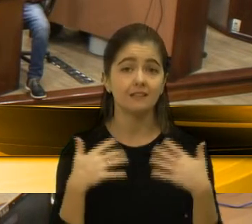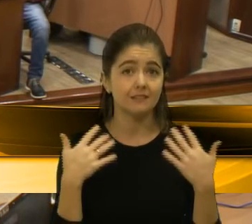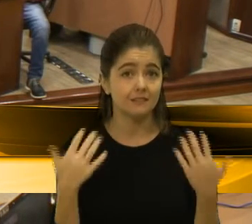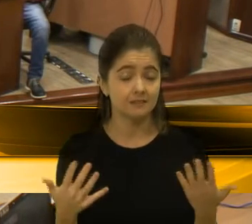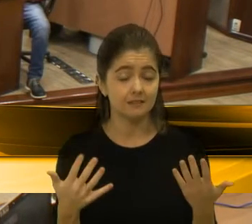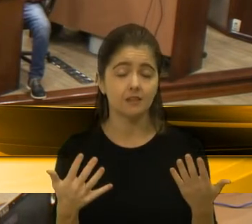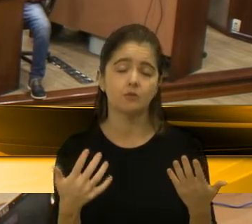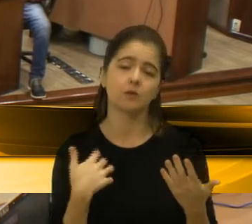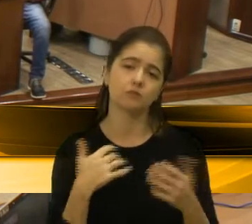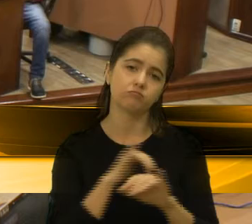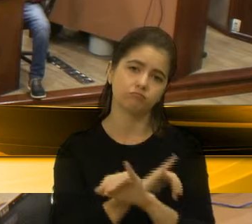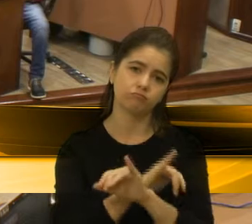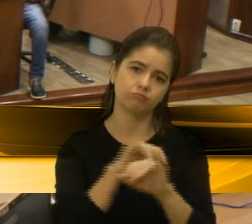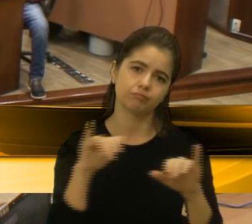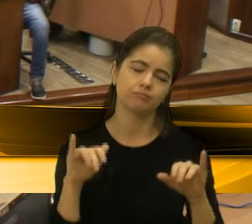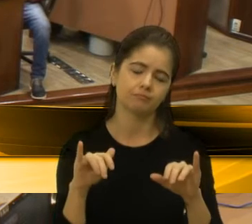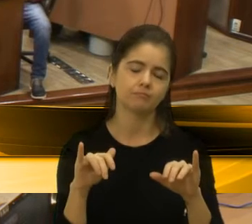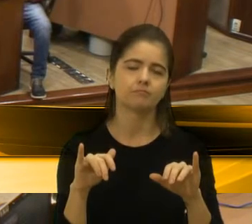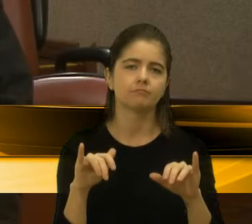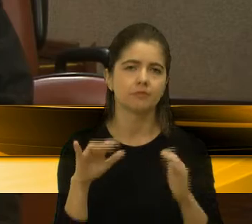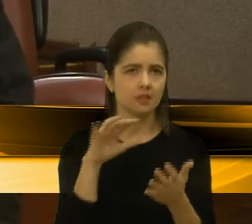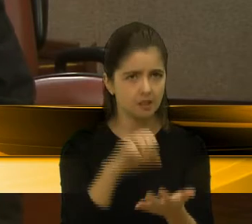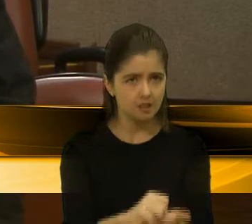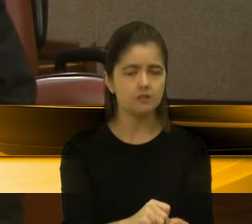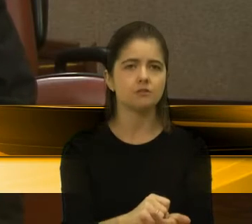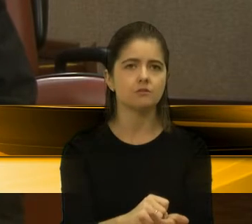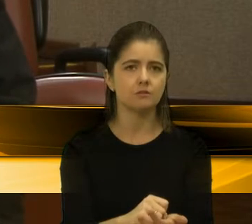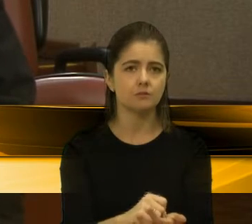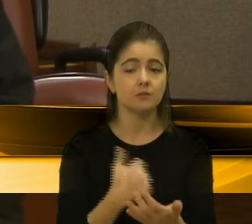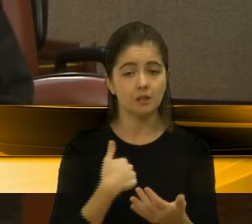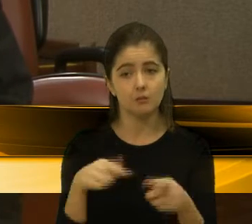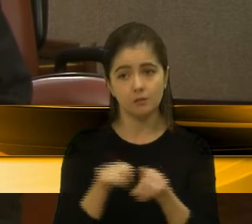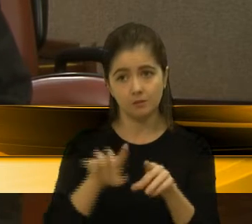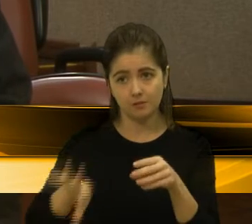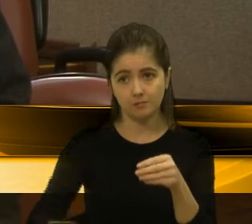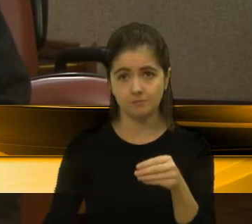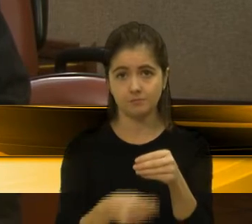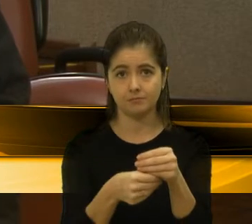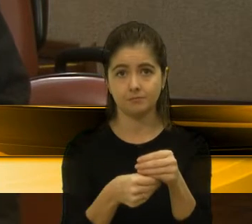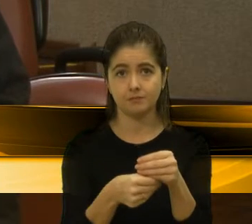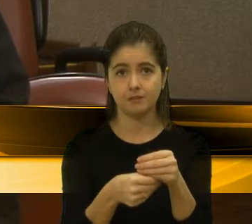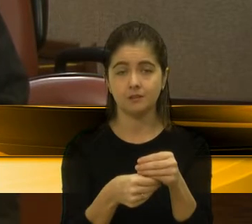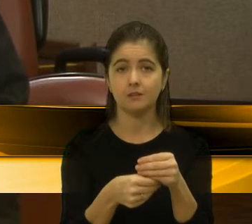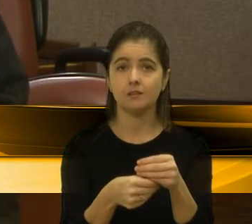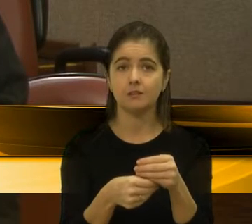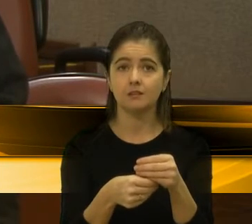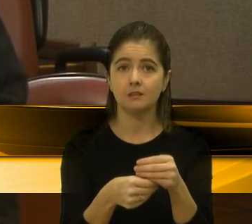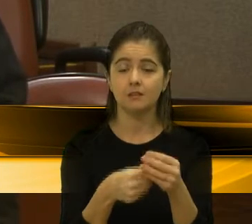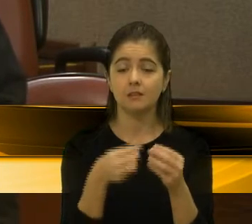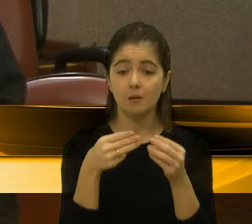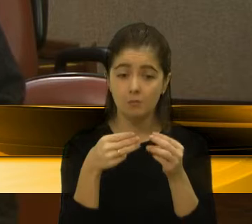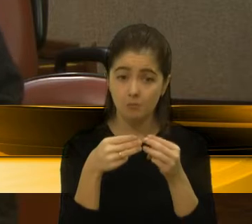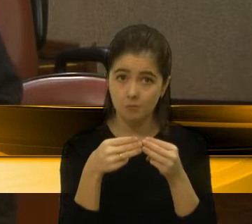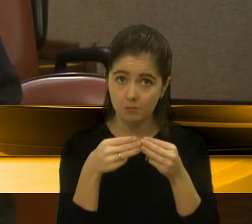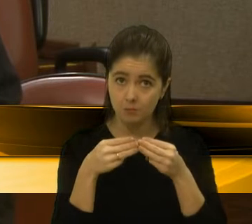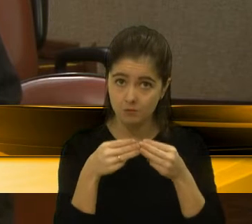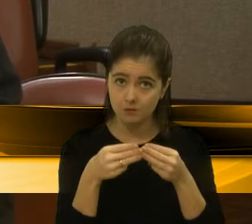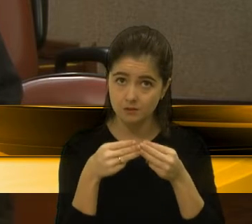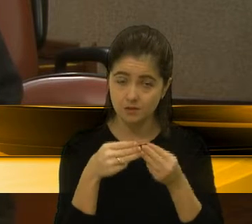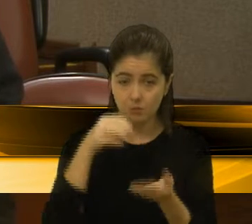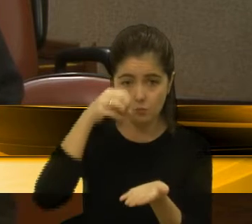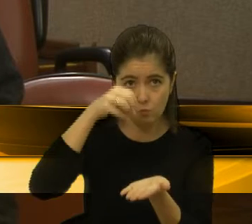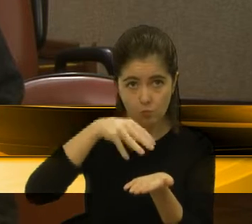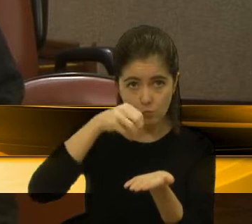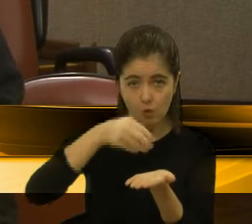registro, e eu agregaria, vereador, agora, embora não sendo mais permitido, mas a gente encaminhar essa moção com cópia,